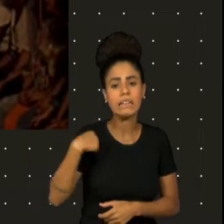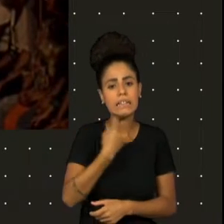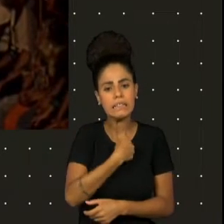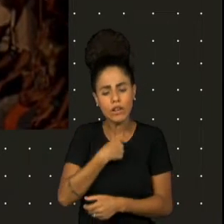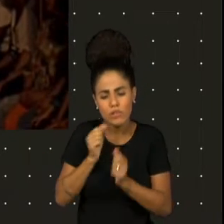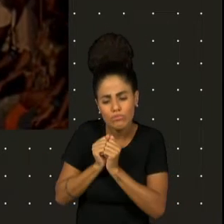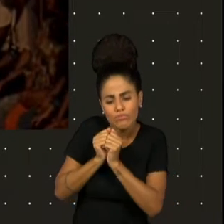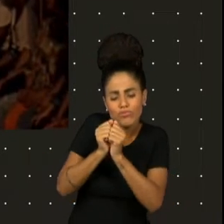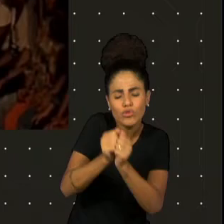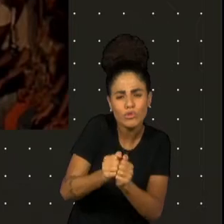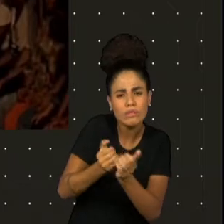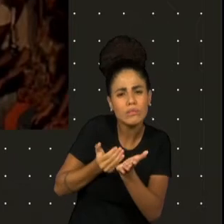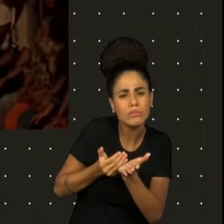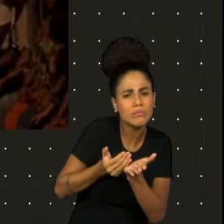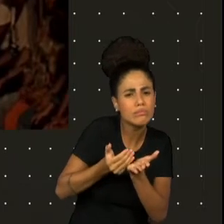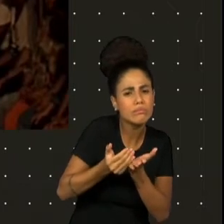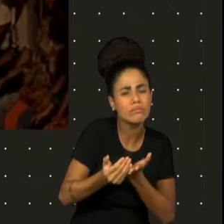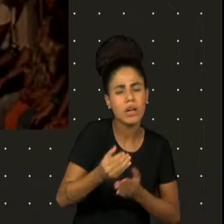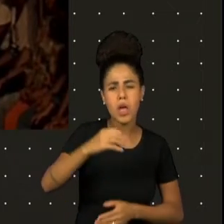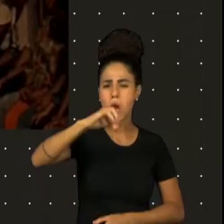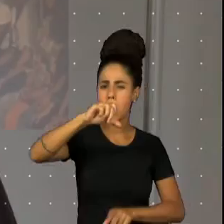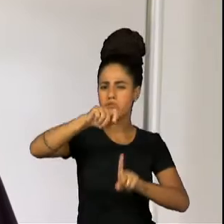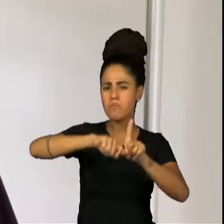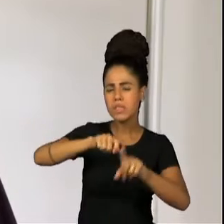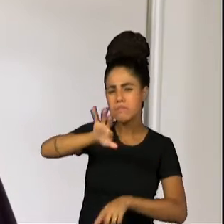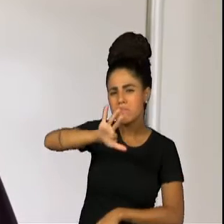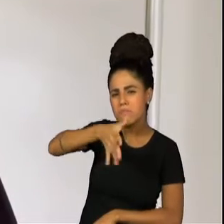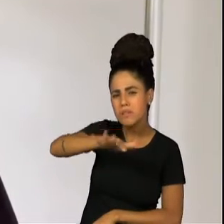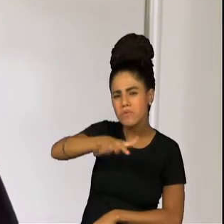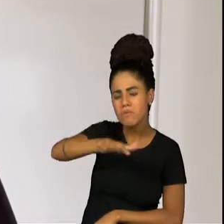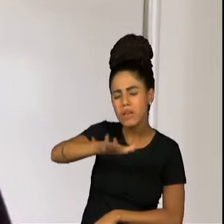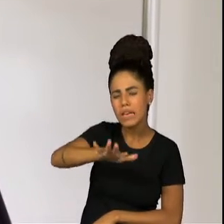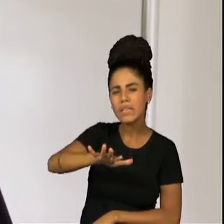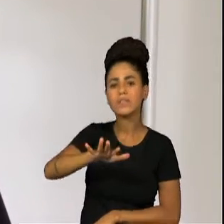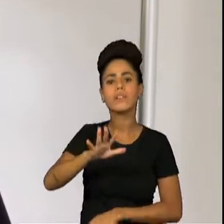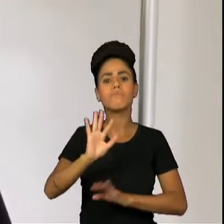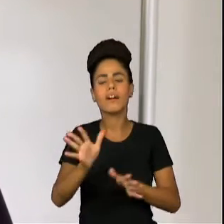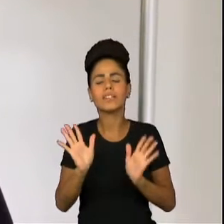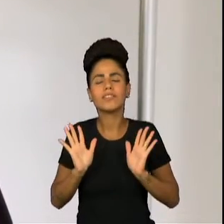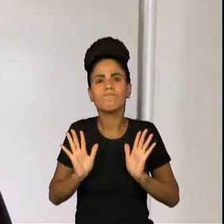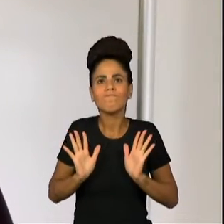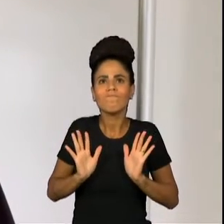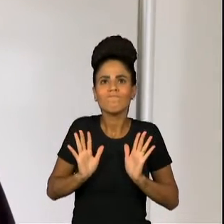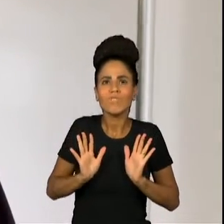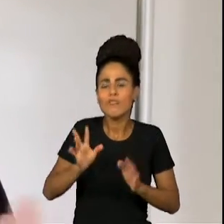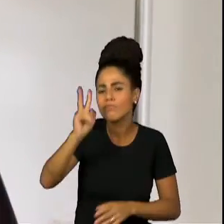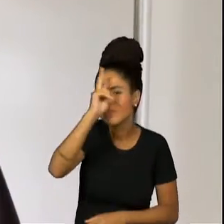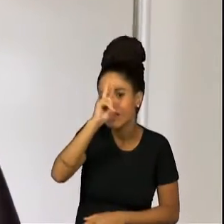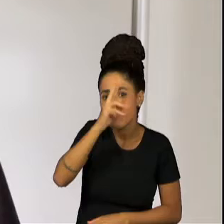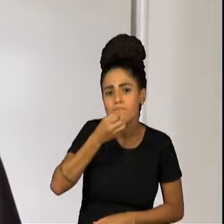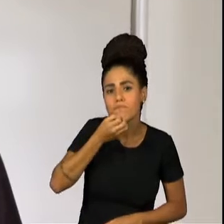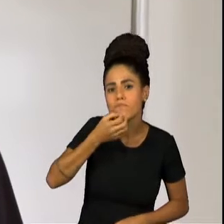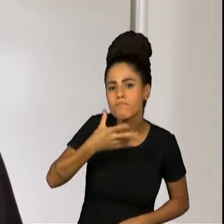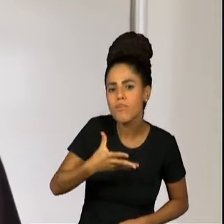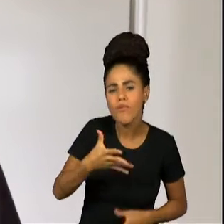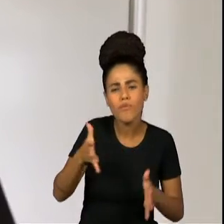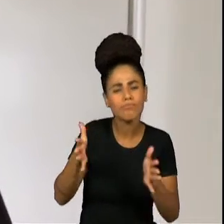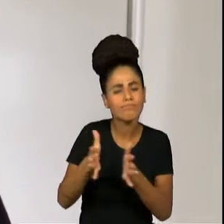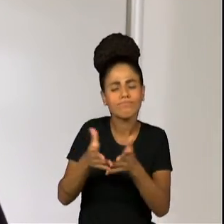acho que durou uma gestação, nove meses. Mas que nasceu não só aquela beleza de